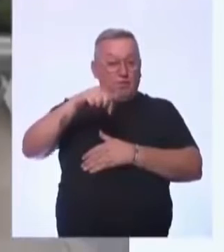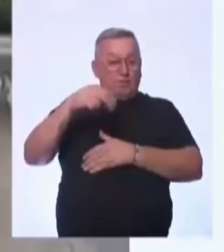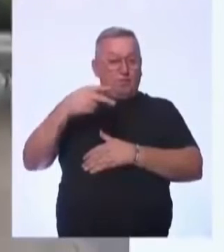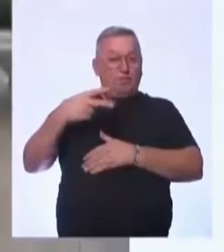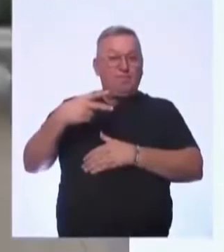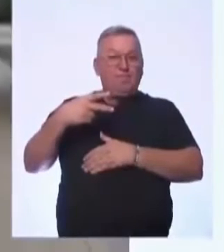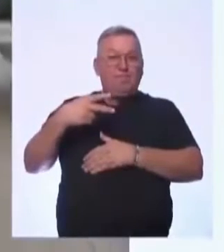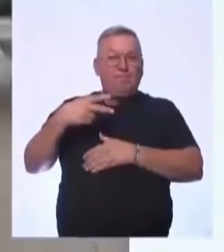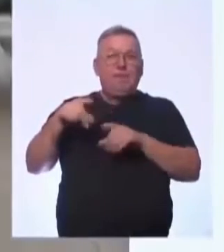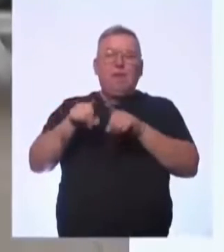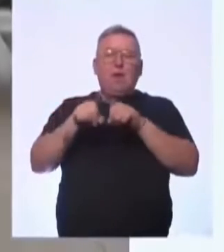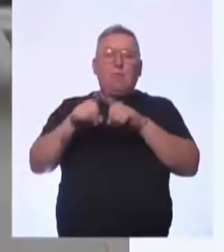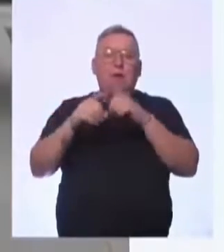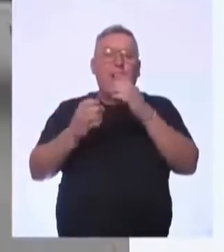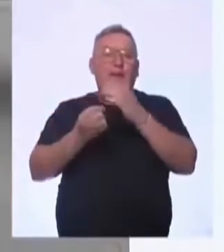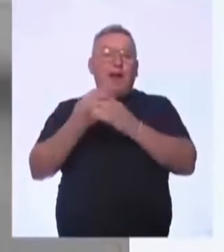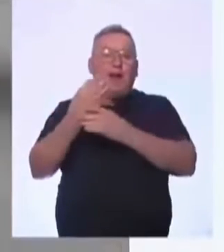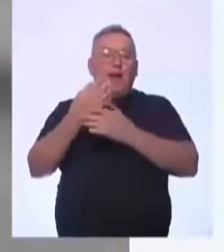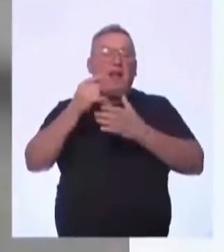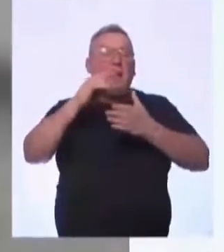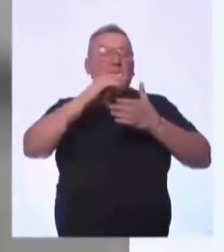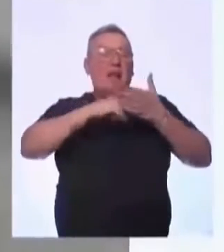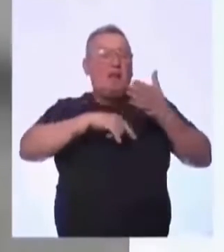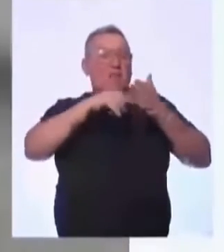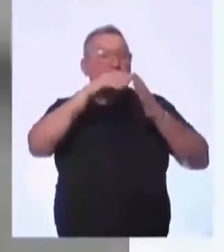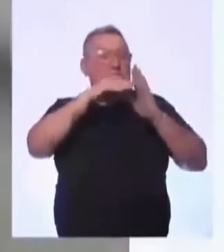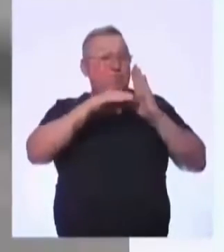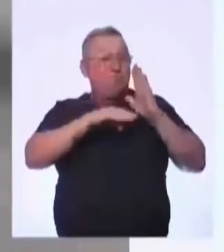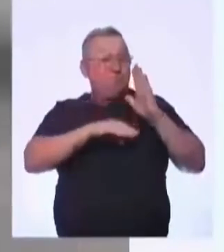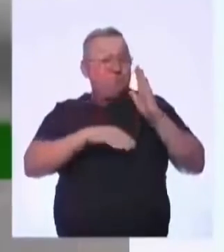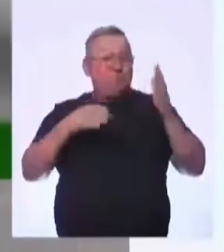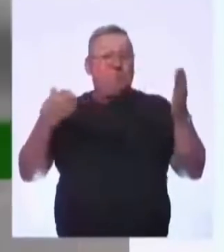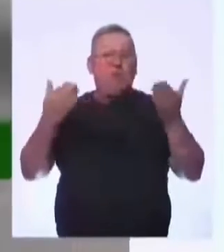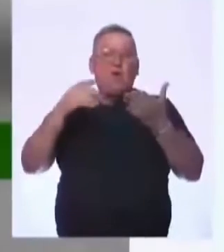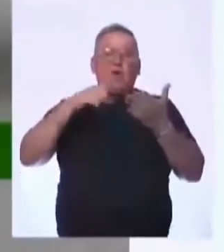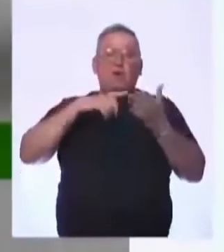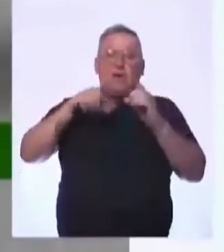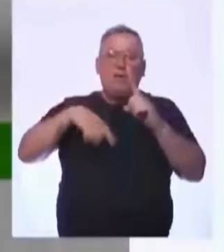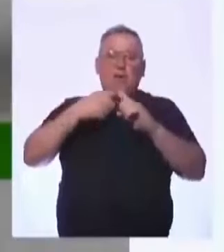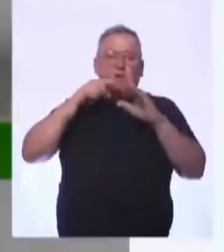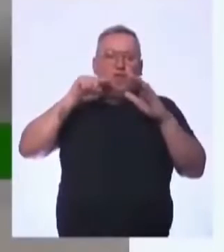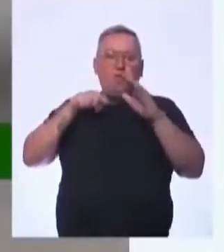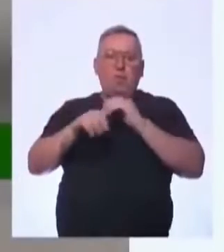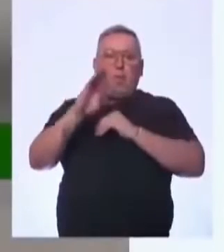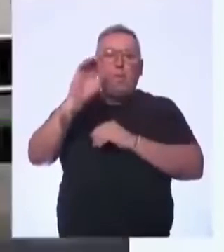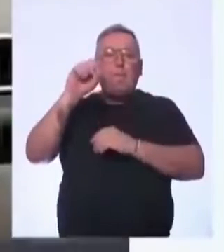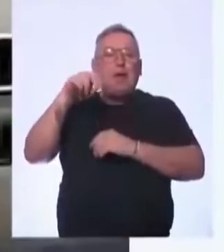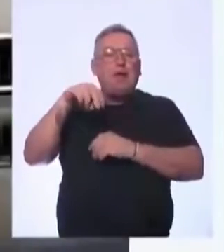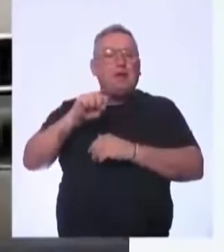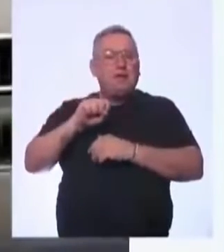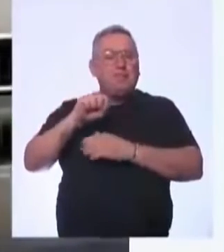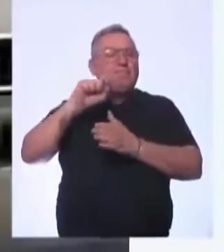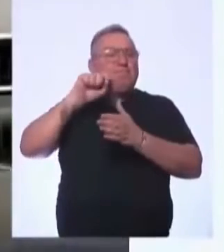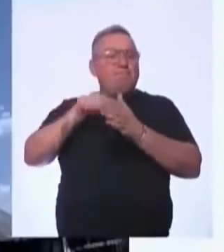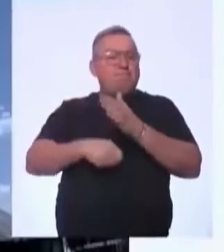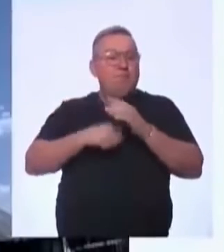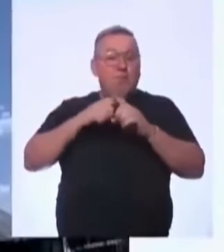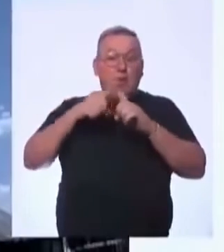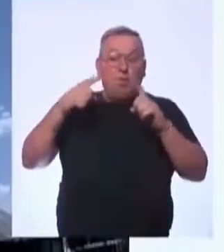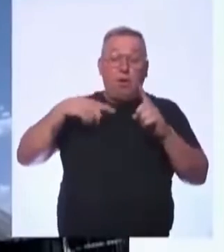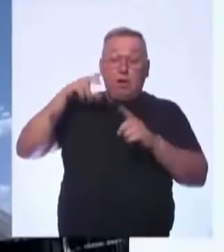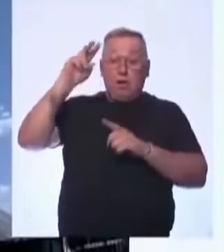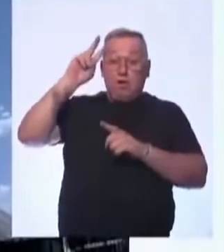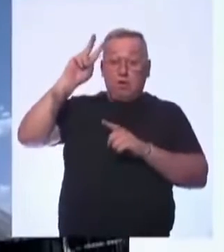e foi criada uma lista. Hoje, esta lista tem mais de mil bens inscritos. Mas a história da